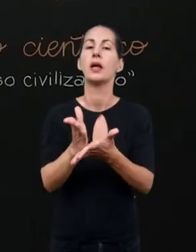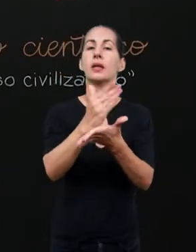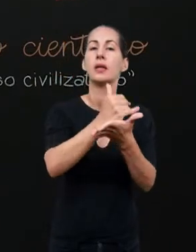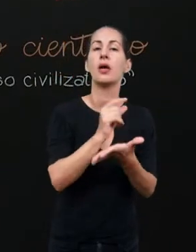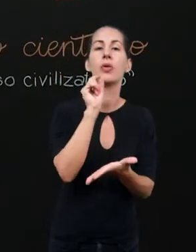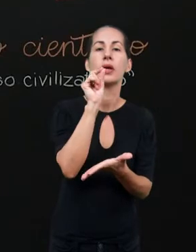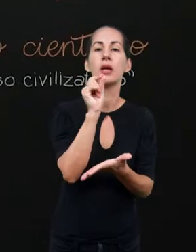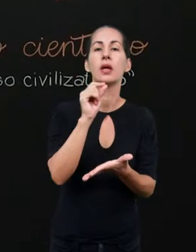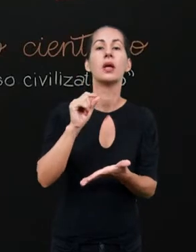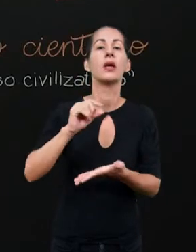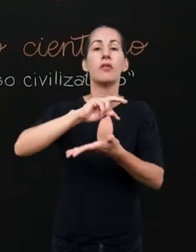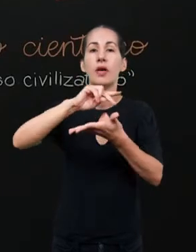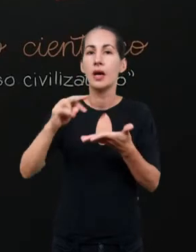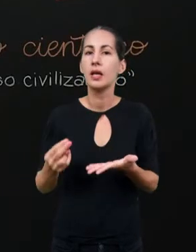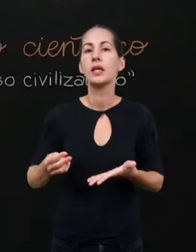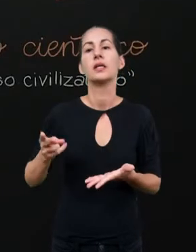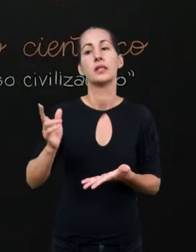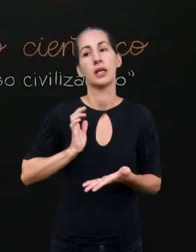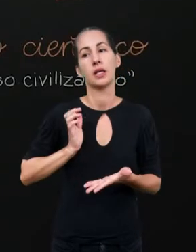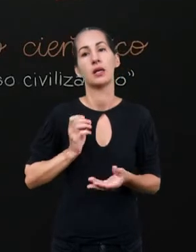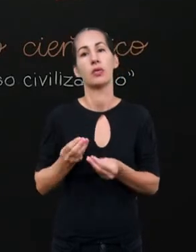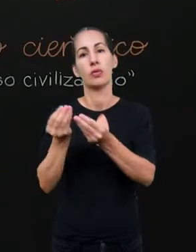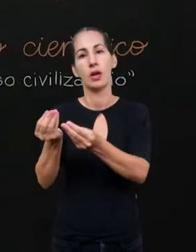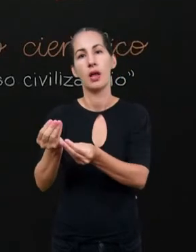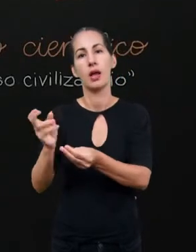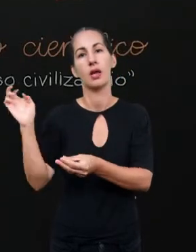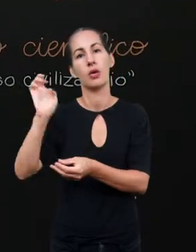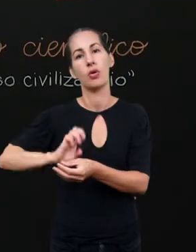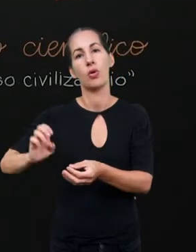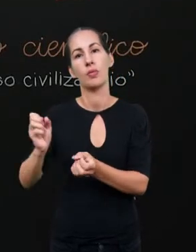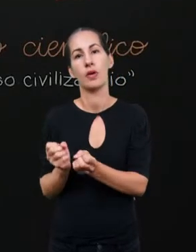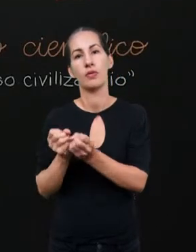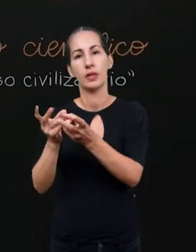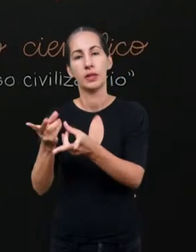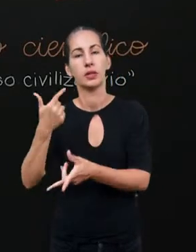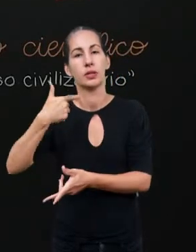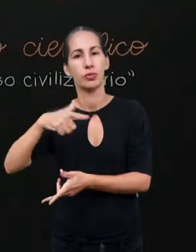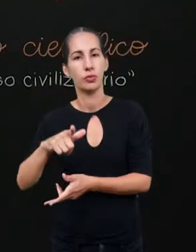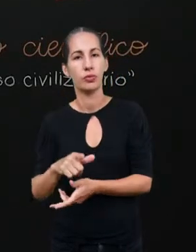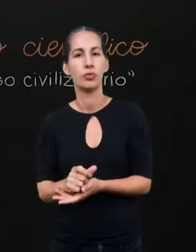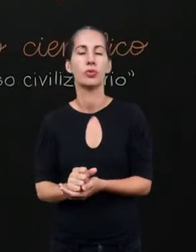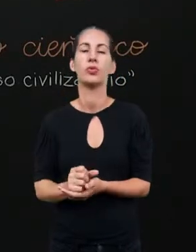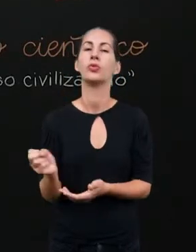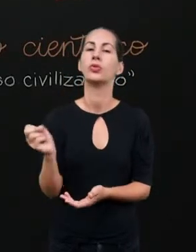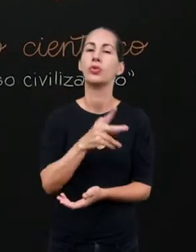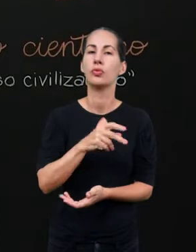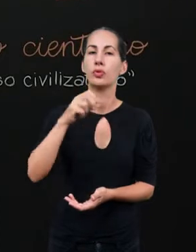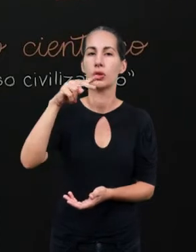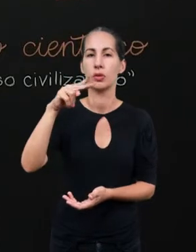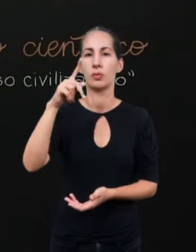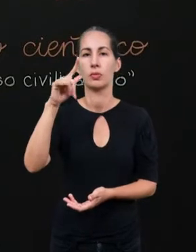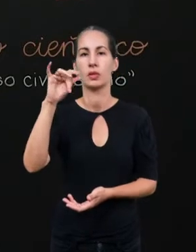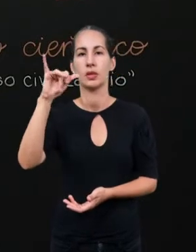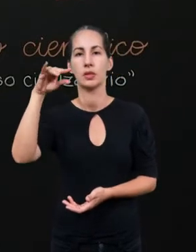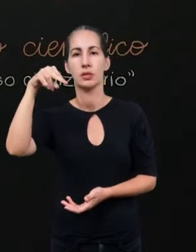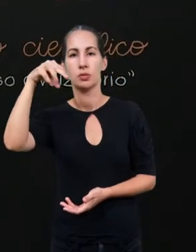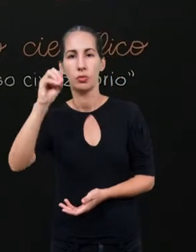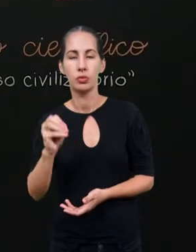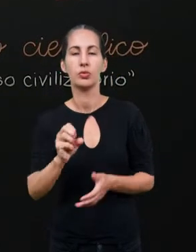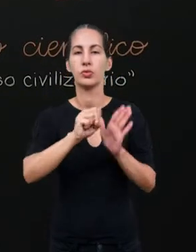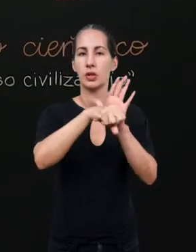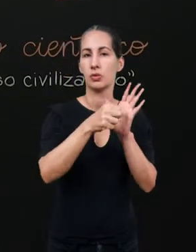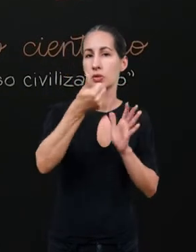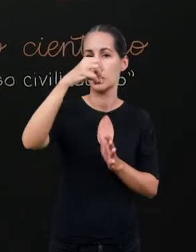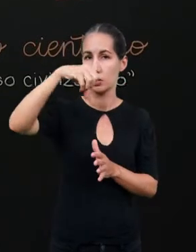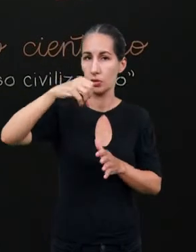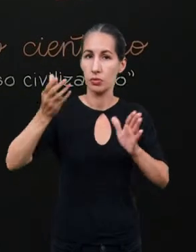valiosos para levar para a Europa para revender. O novo colonialismo é no século XIX. As